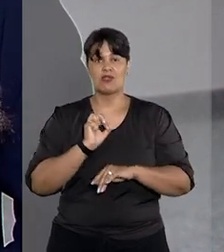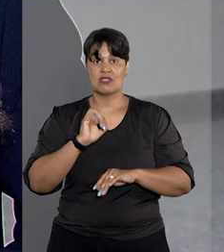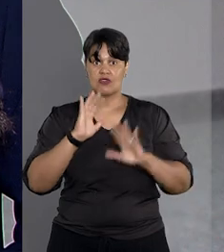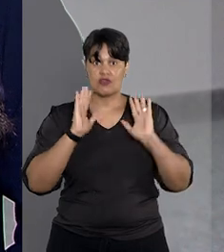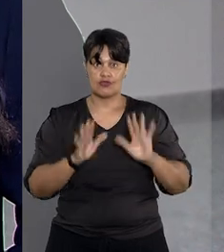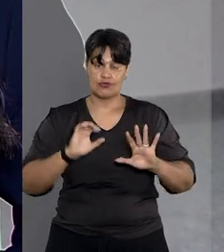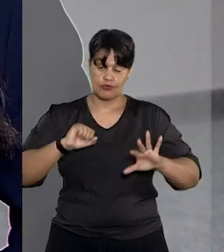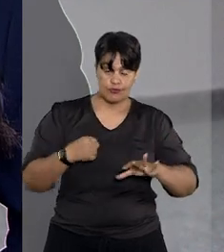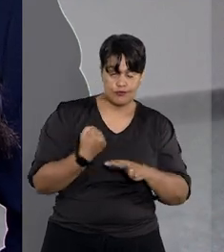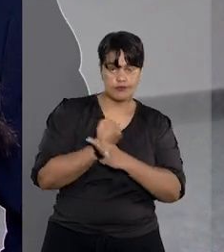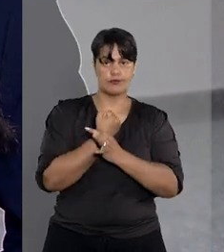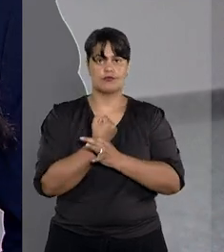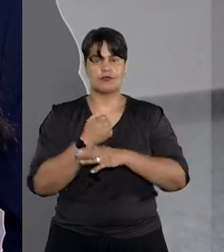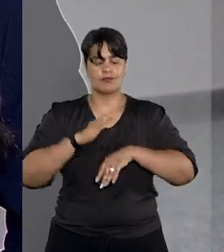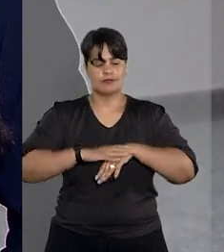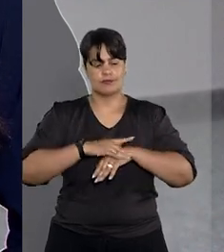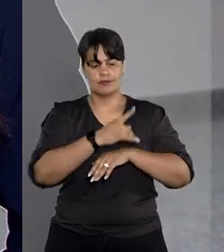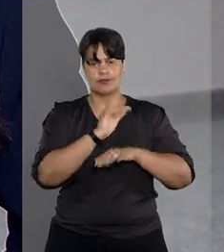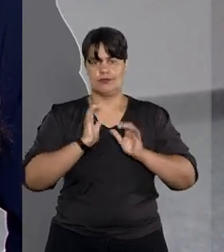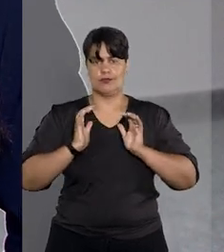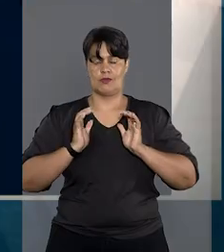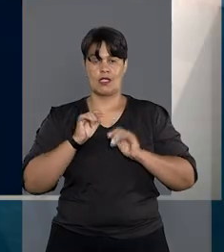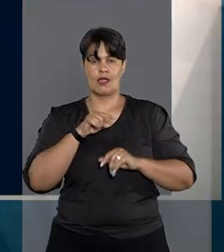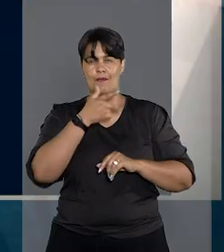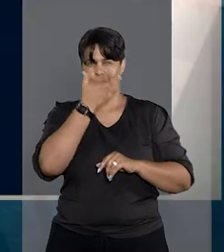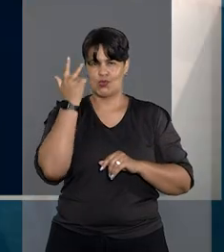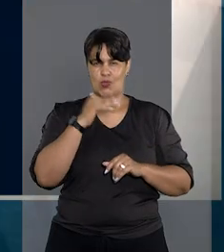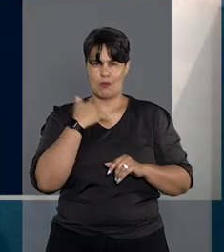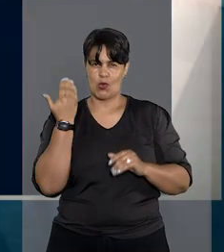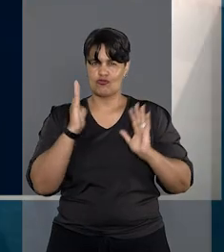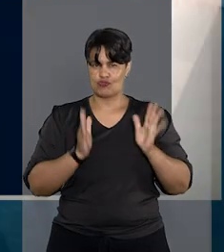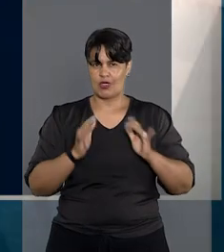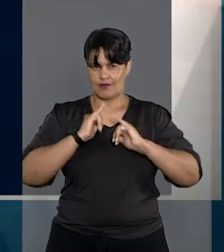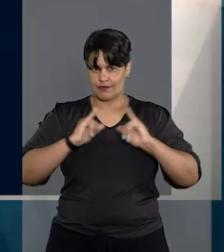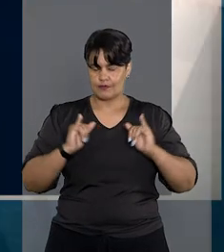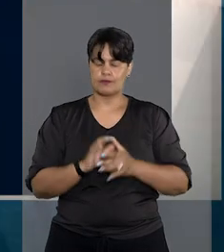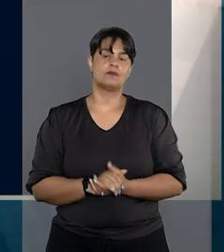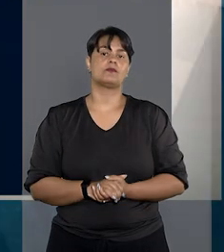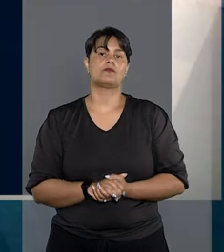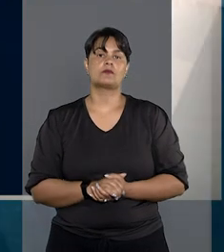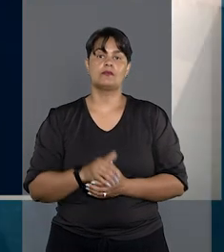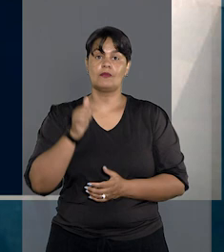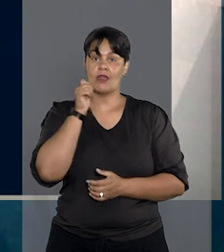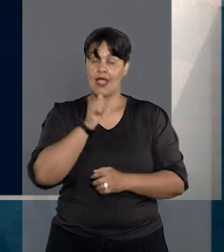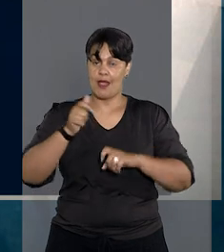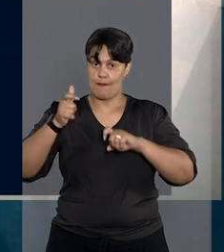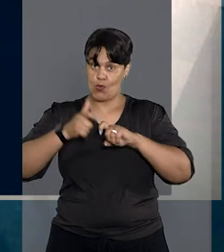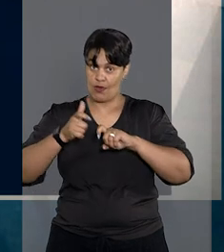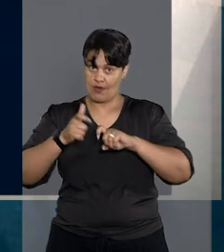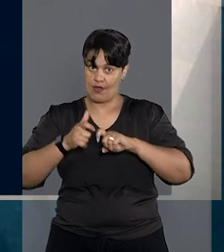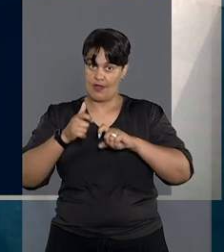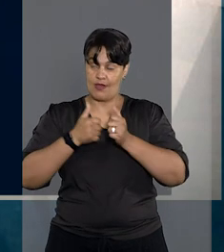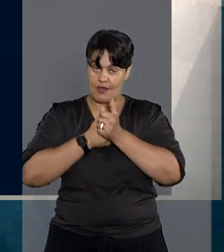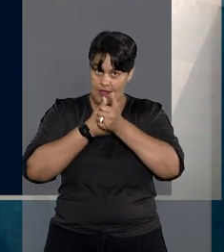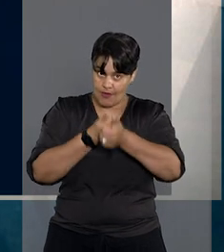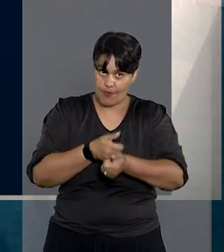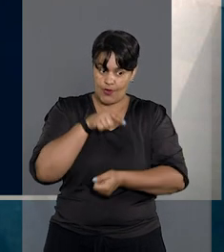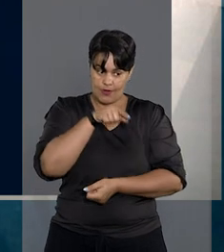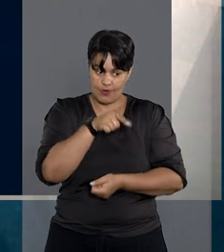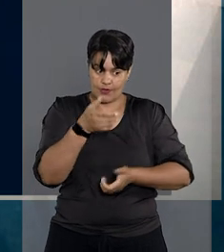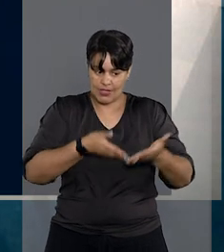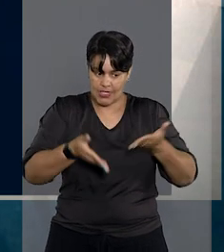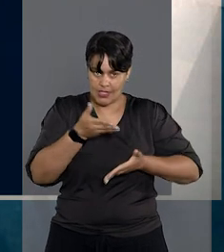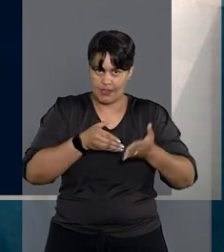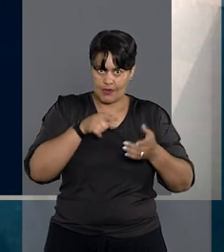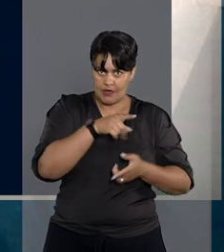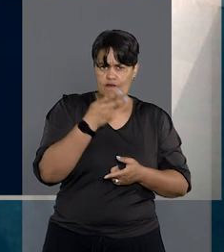fosse assegurada a última vontade da testadora. Segundo o acórdão, a médica que acompanhou o tratamento da autora da herança atestou